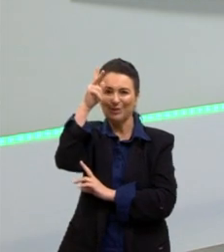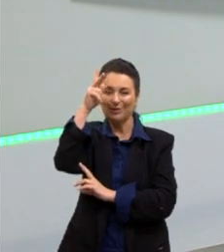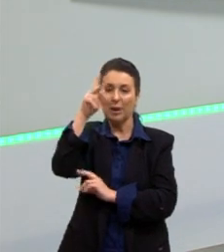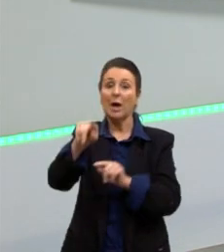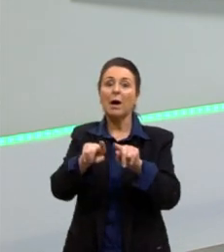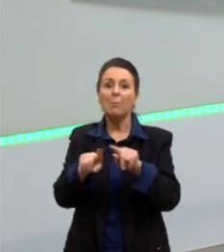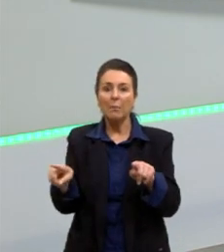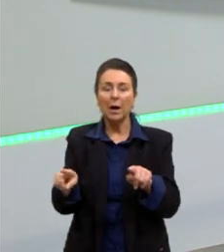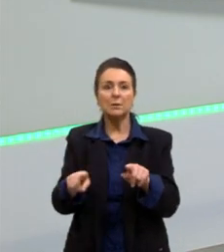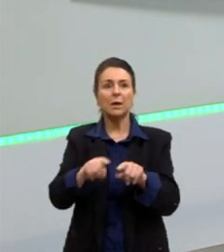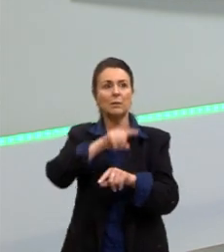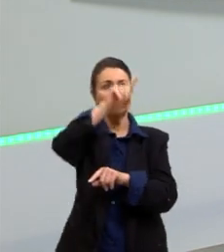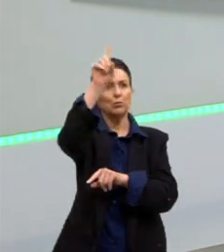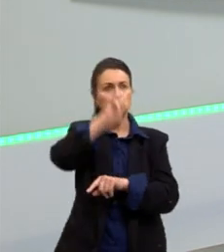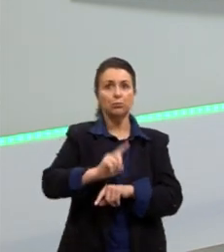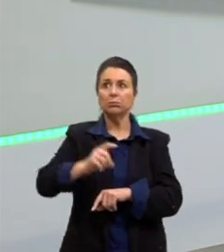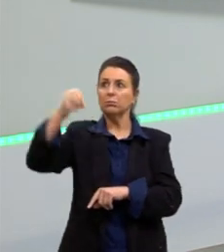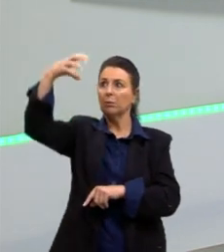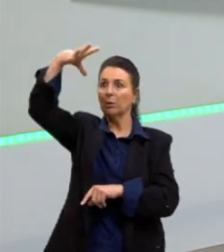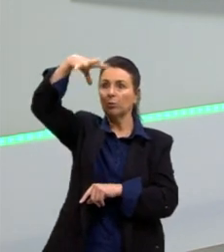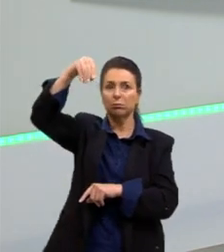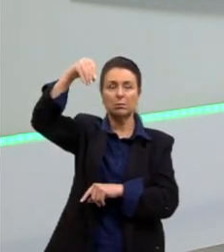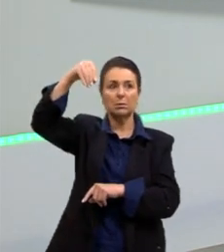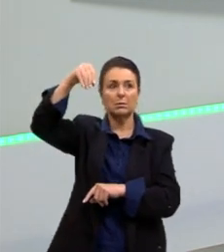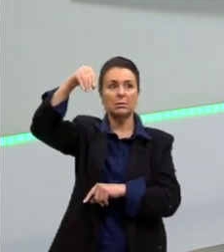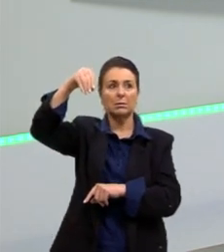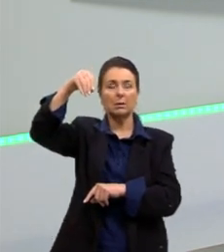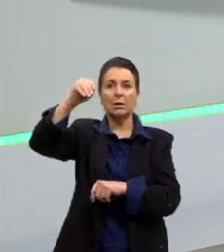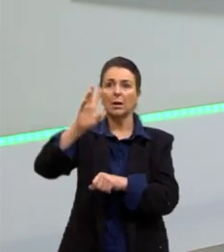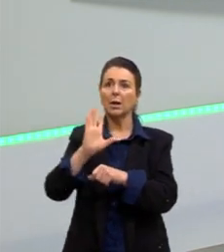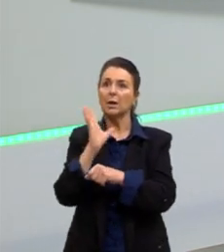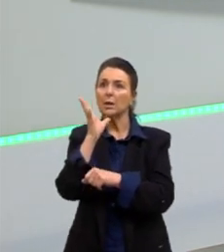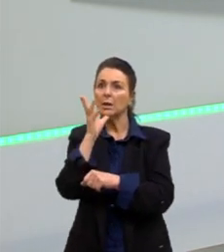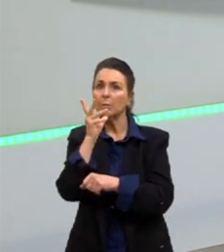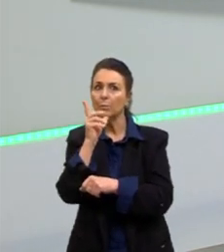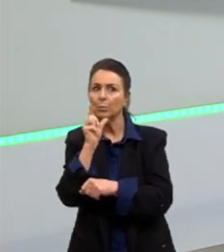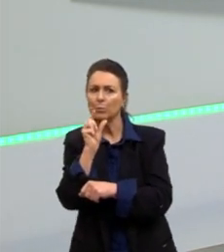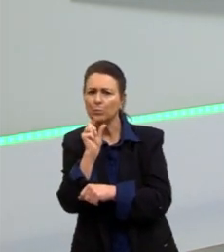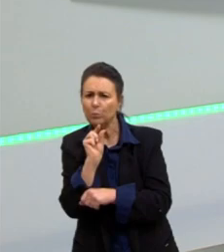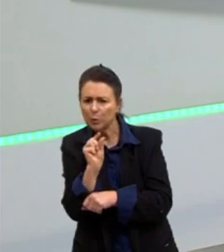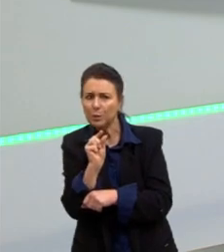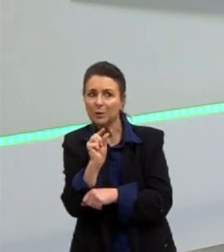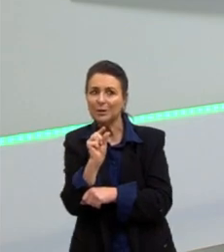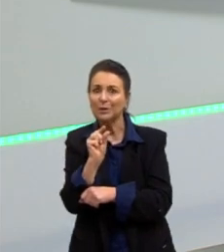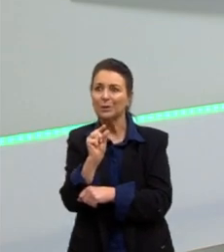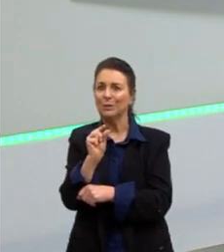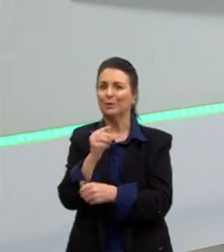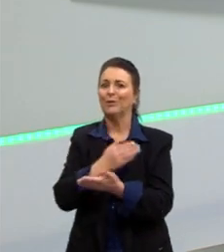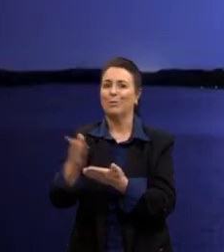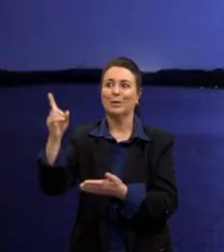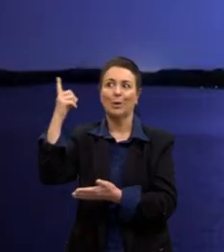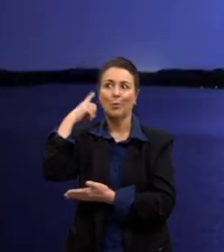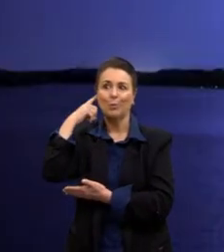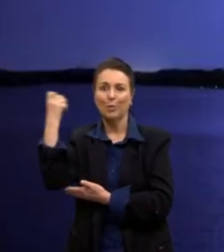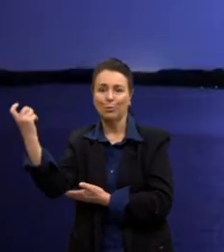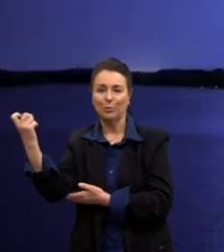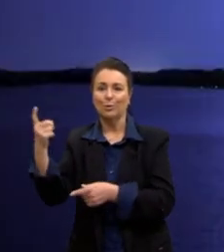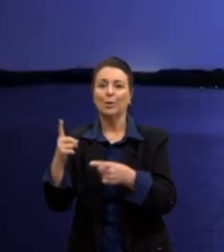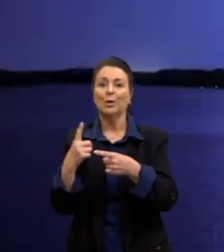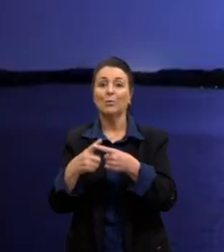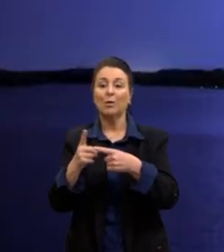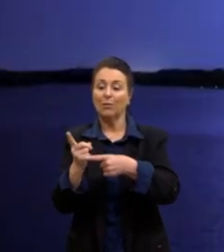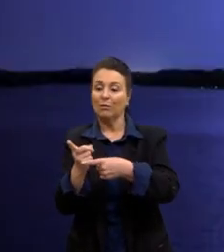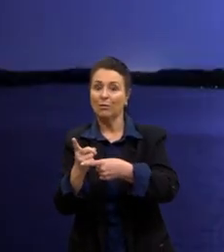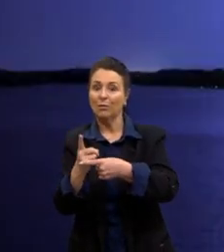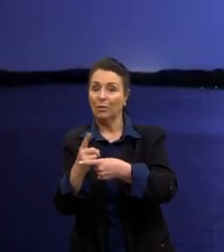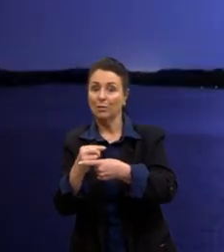cair a energia elétrica e depois a gente escutar o barulho. porque, então, a velocidade do som é muito menor que a da